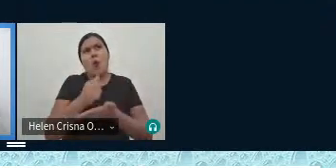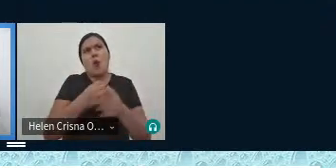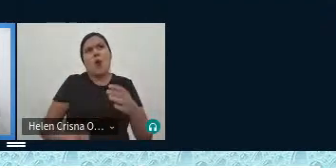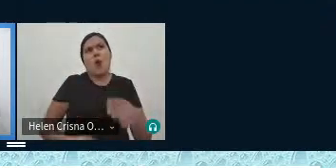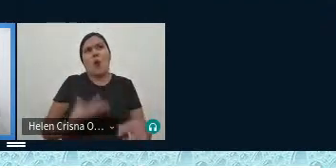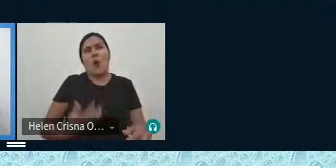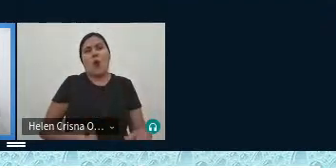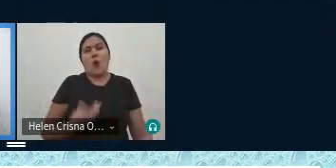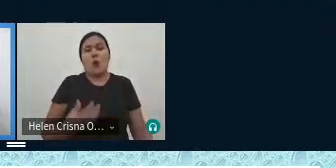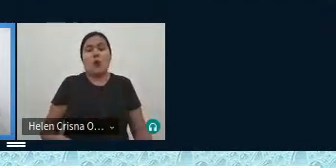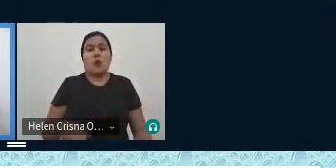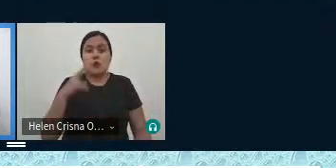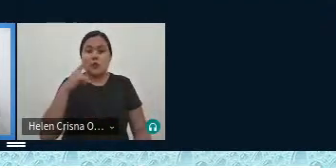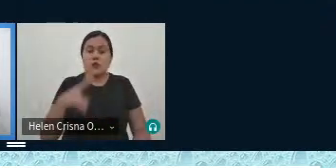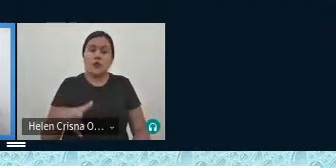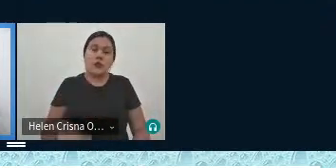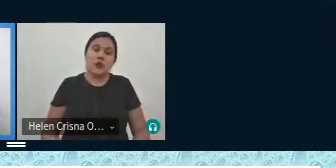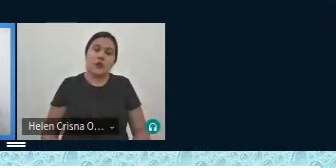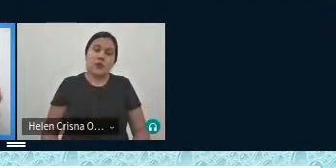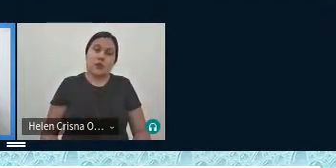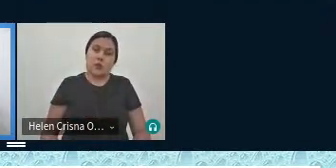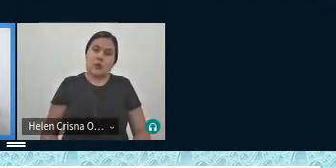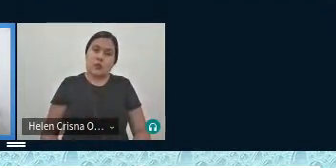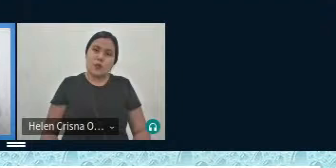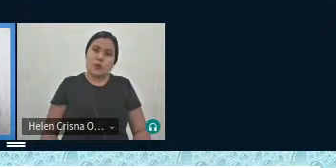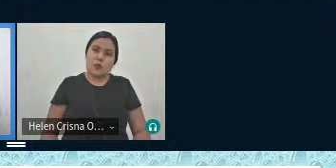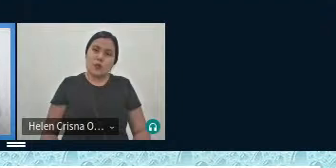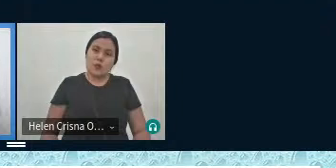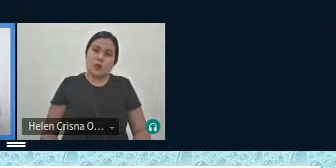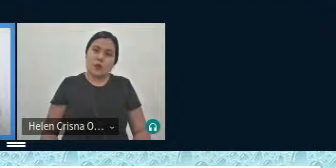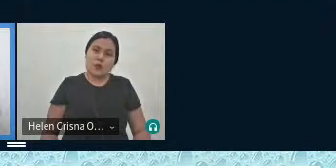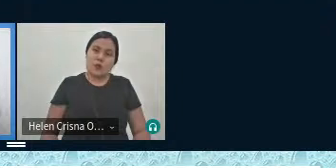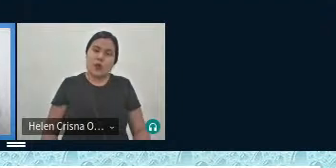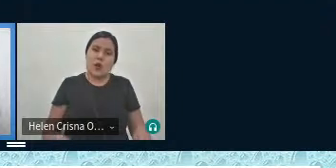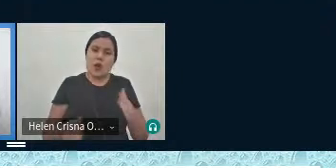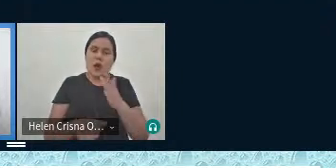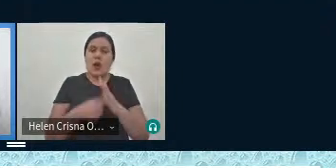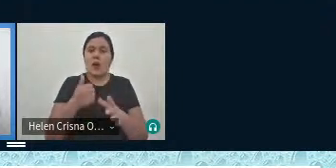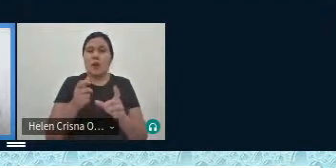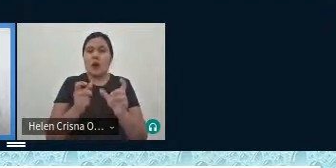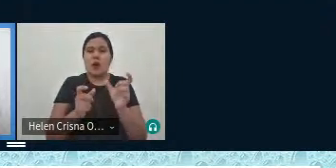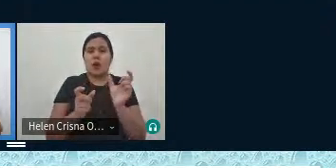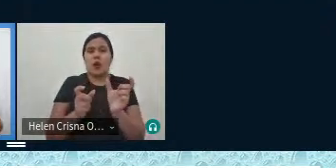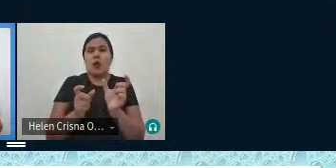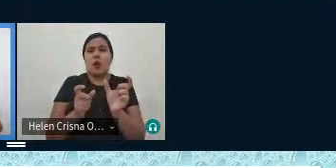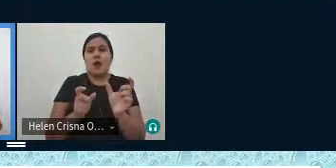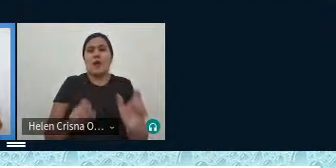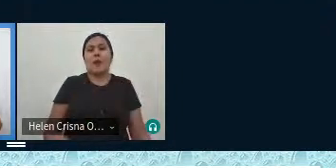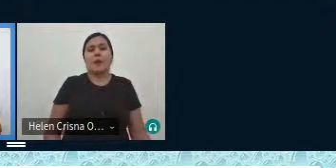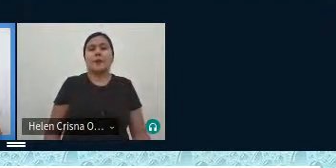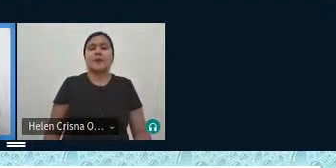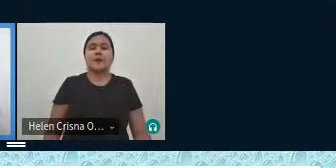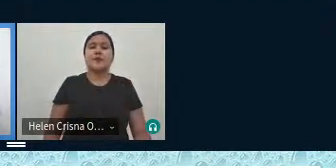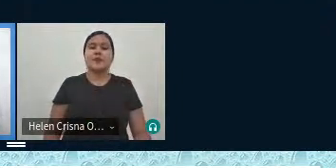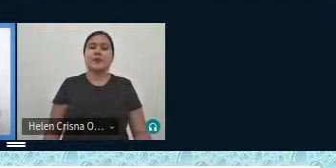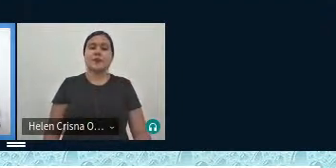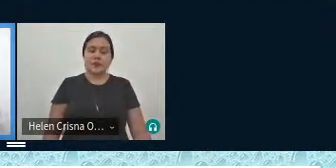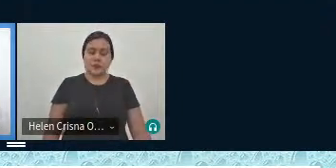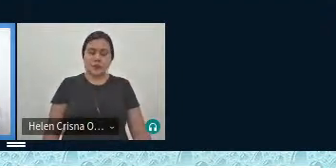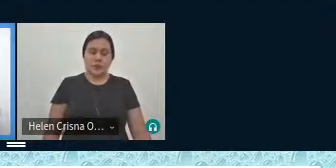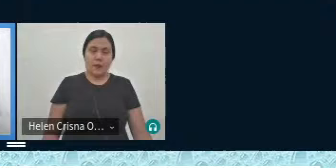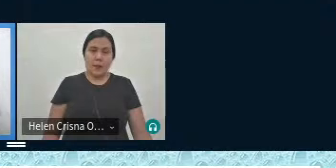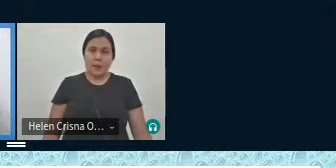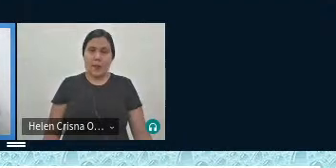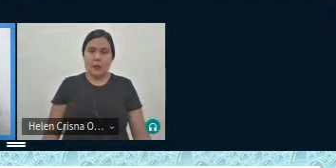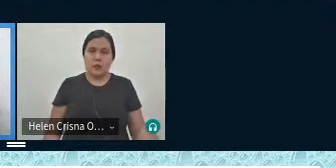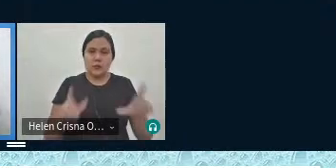e vocês estão vendo só uma só as primeiras letras da pessoa que participou da oficina para poder não